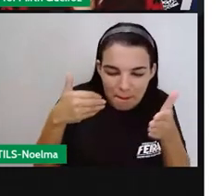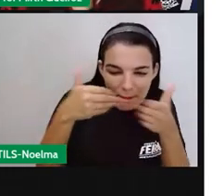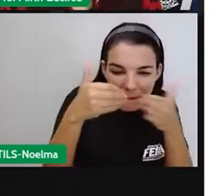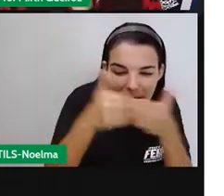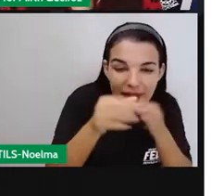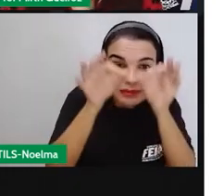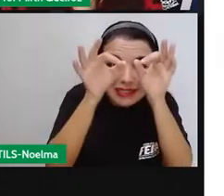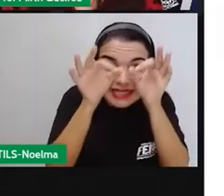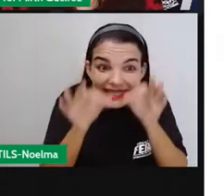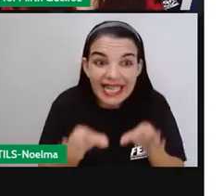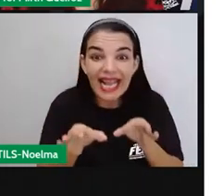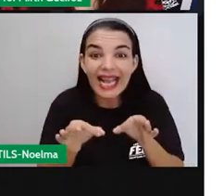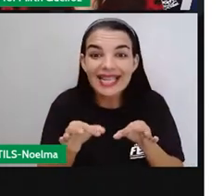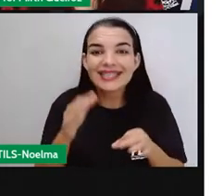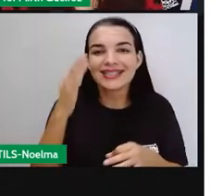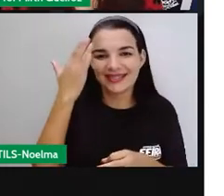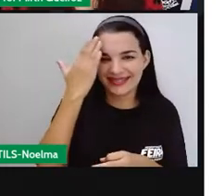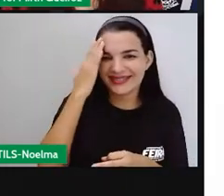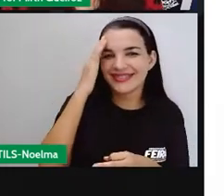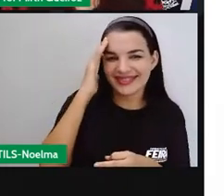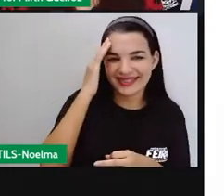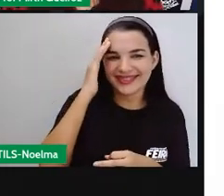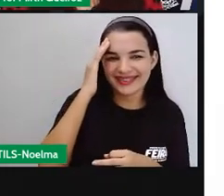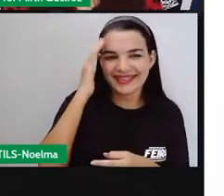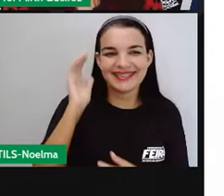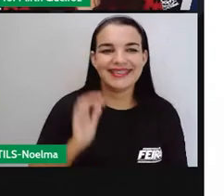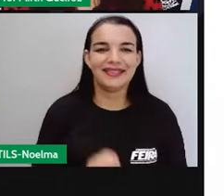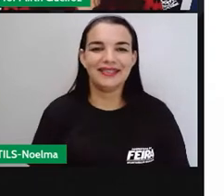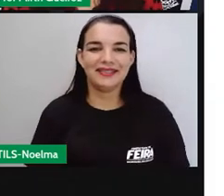o rabo aí do animal.